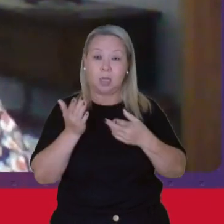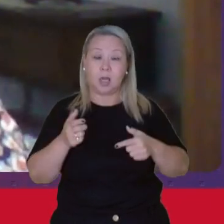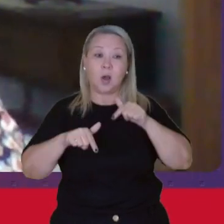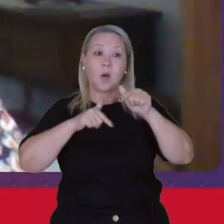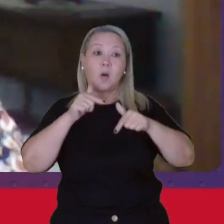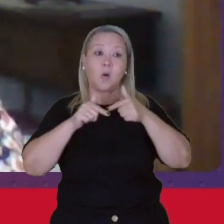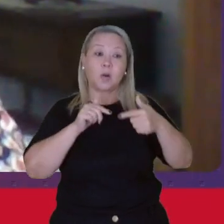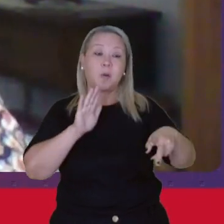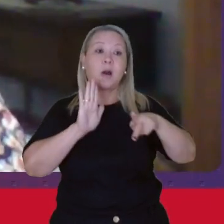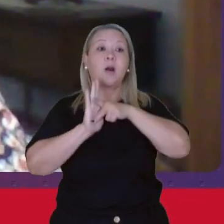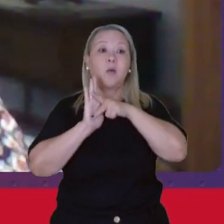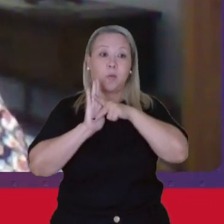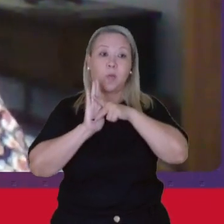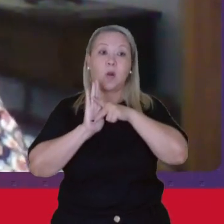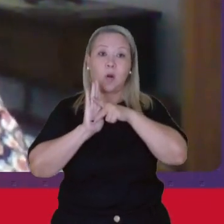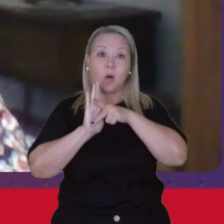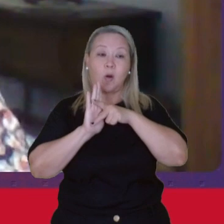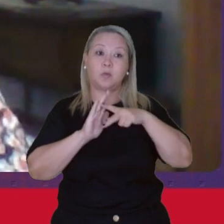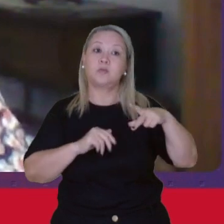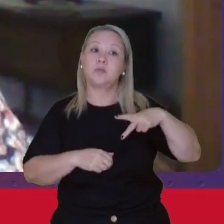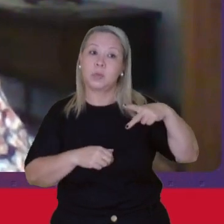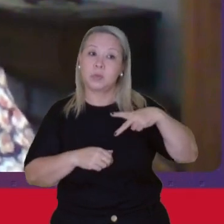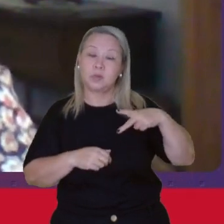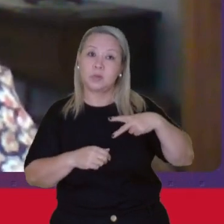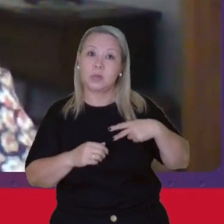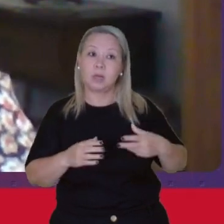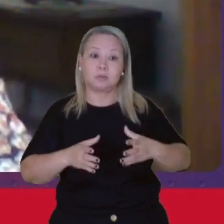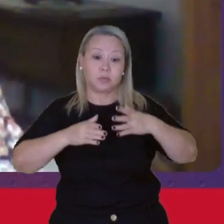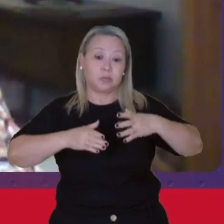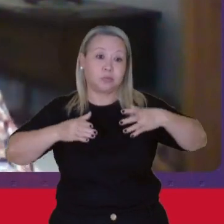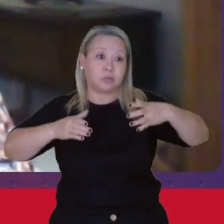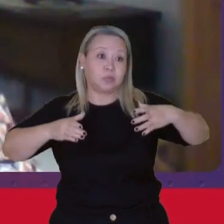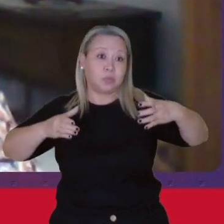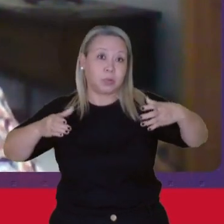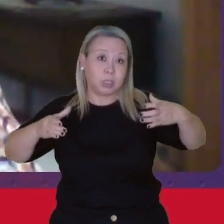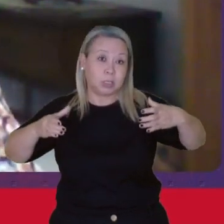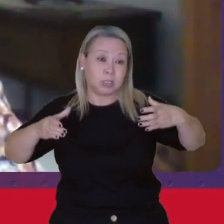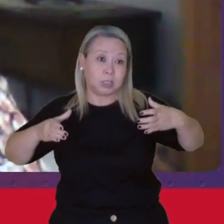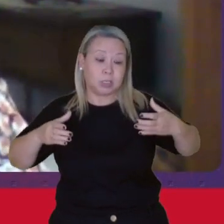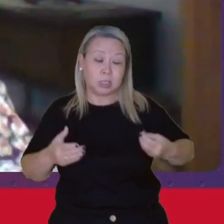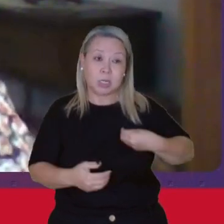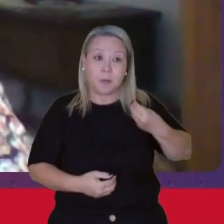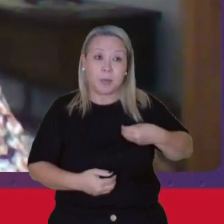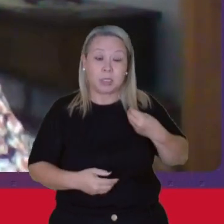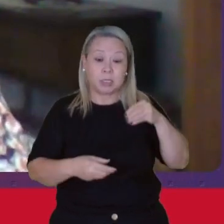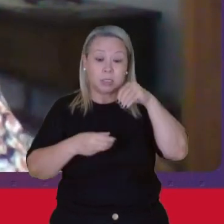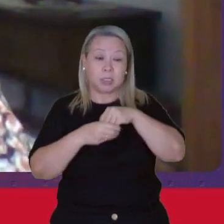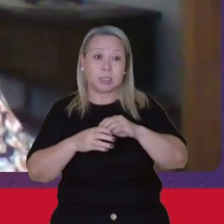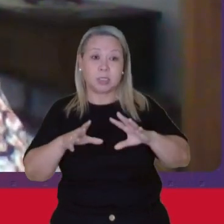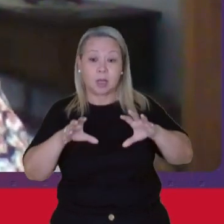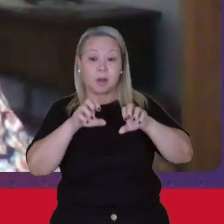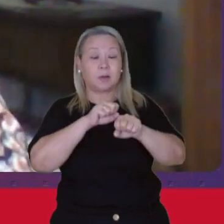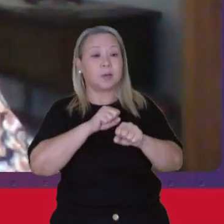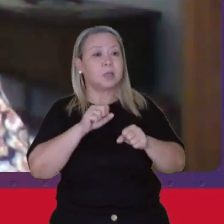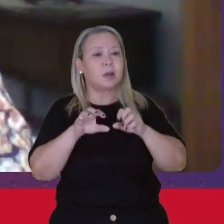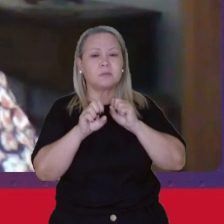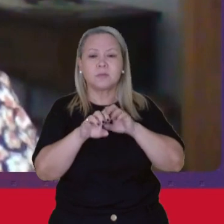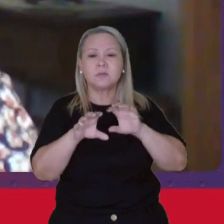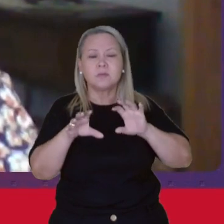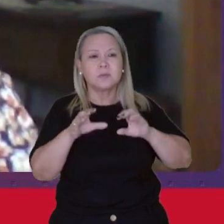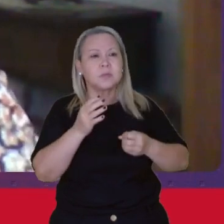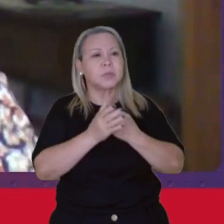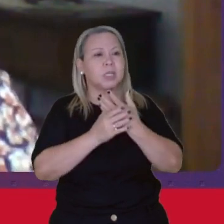conta própria Que é uma das modalidades que mais cresceu Que está presente desde a formação da sociedade brasileira